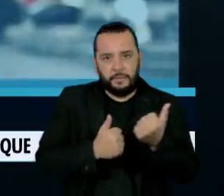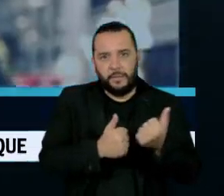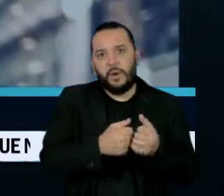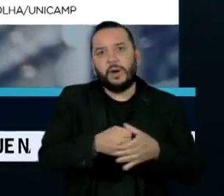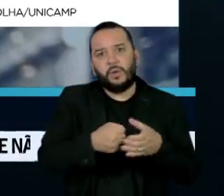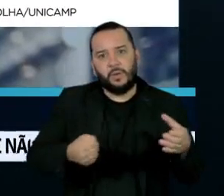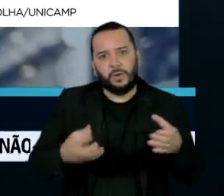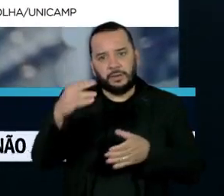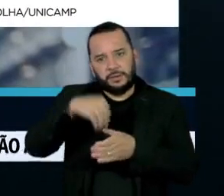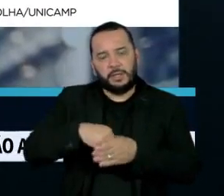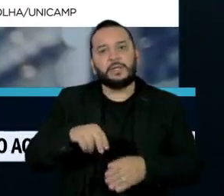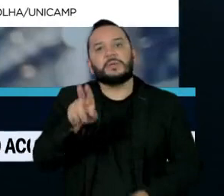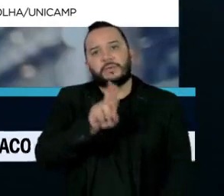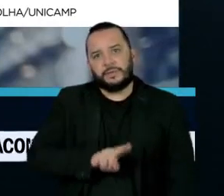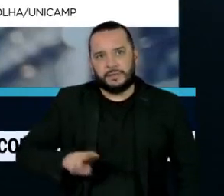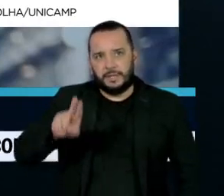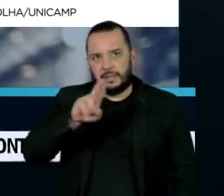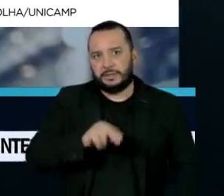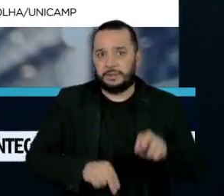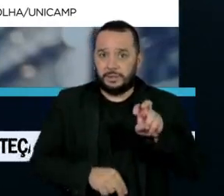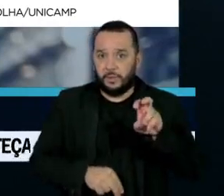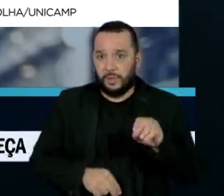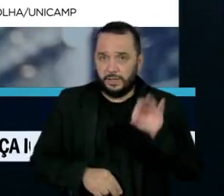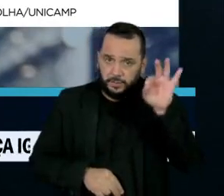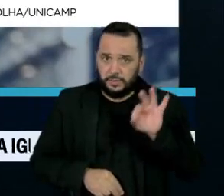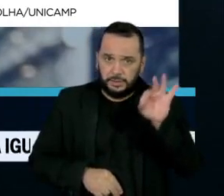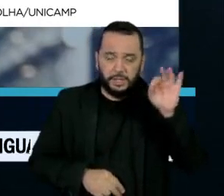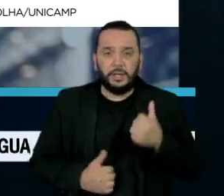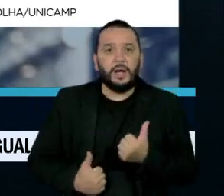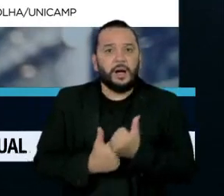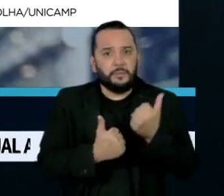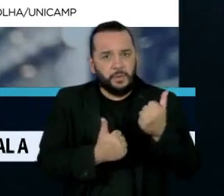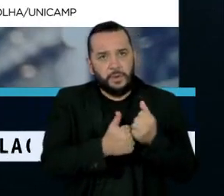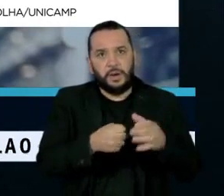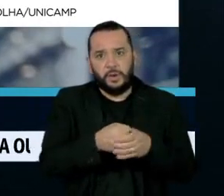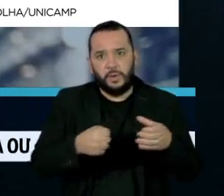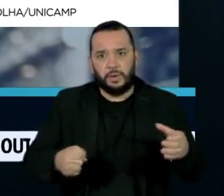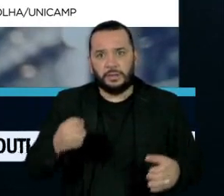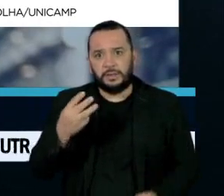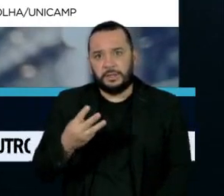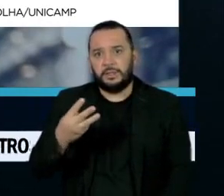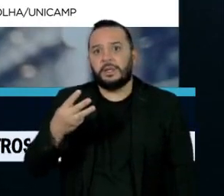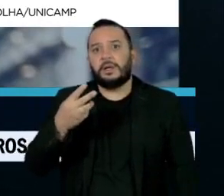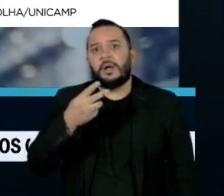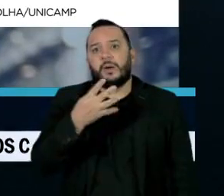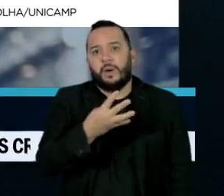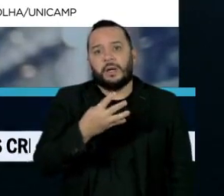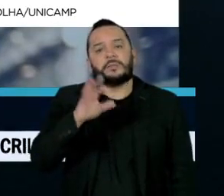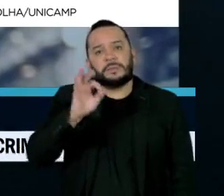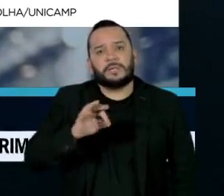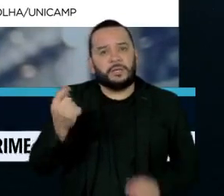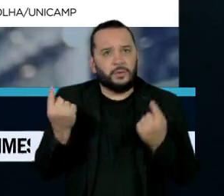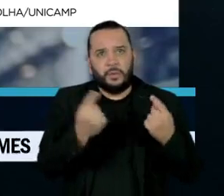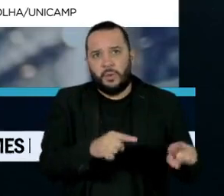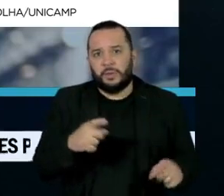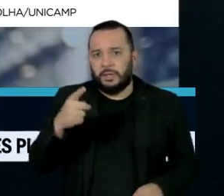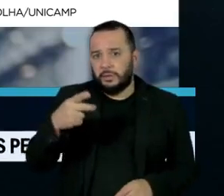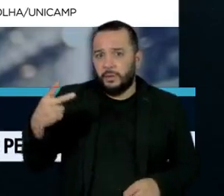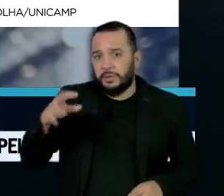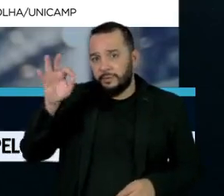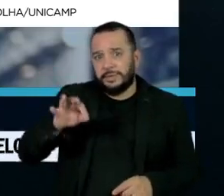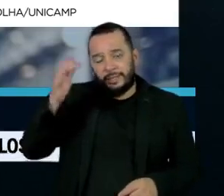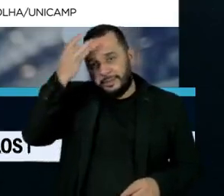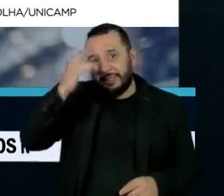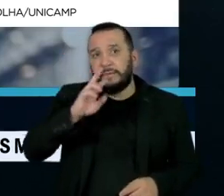50% dos entrevistados apoiam as cotas raciais, 34% são contra, 12% não sabem